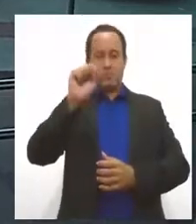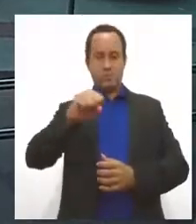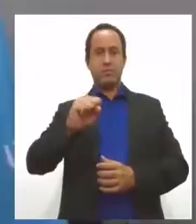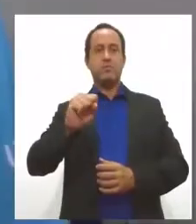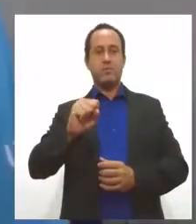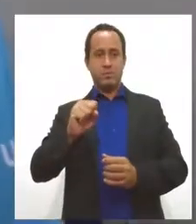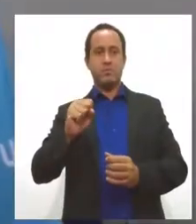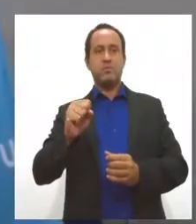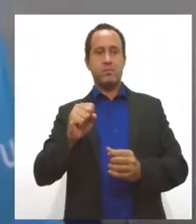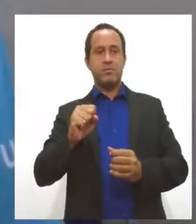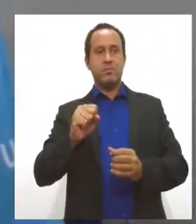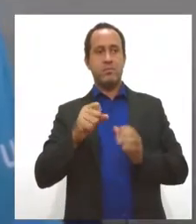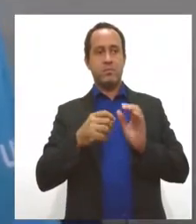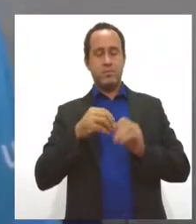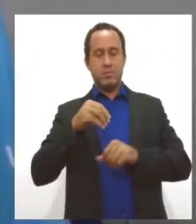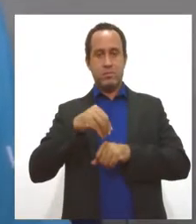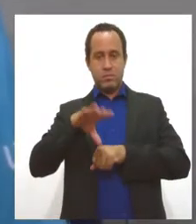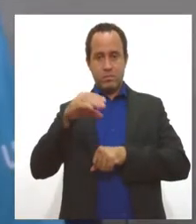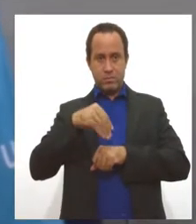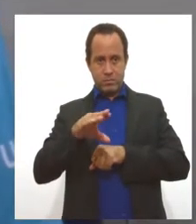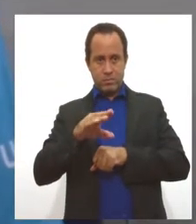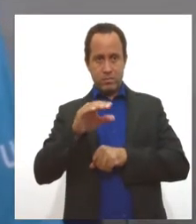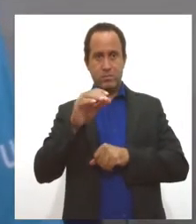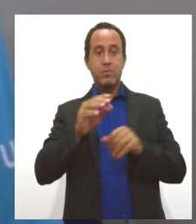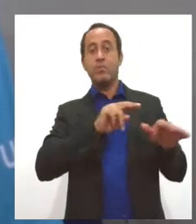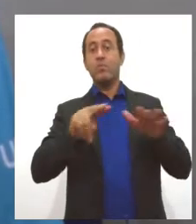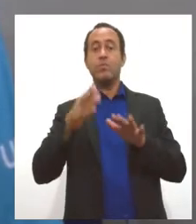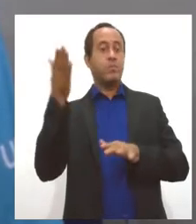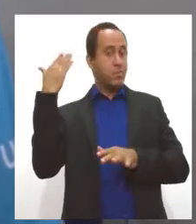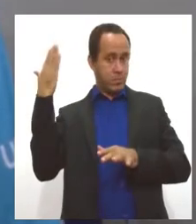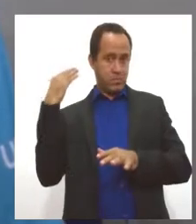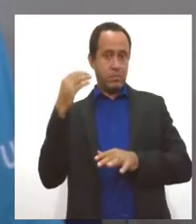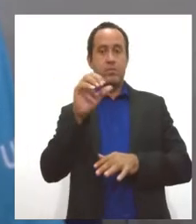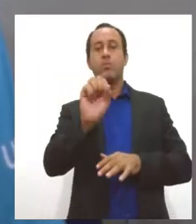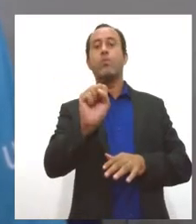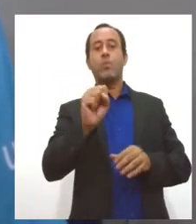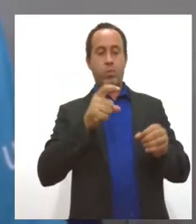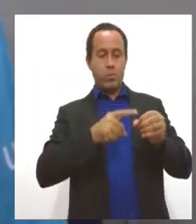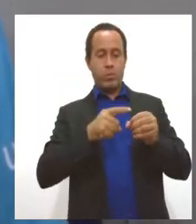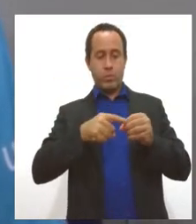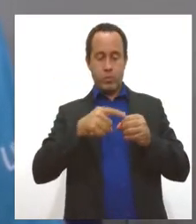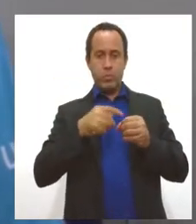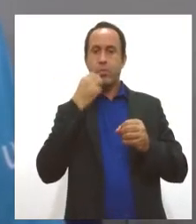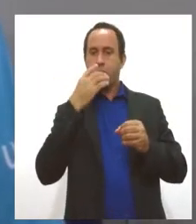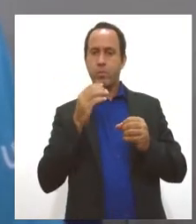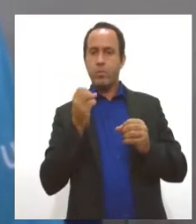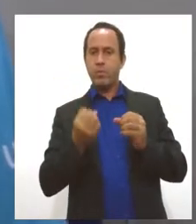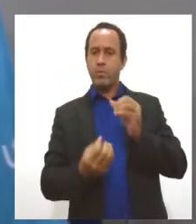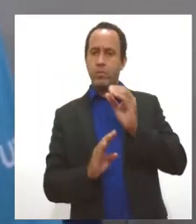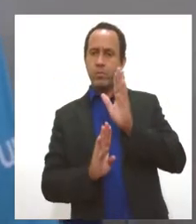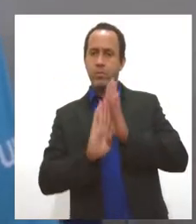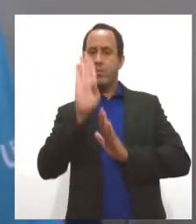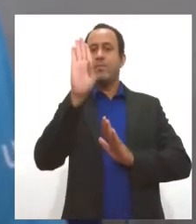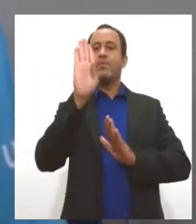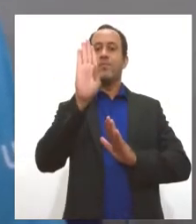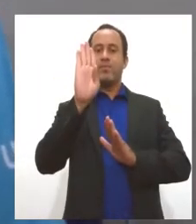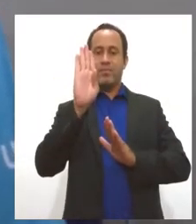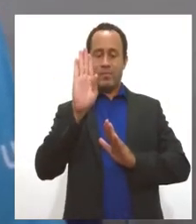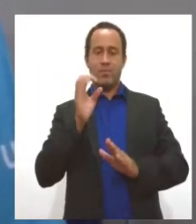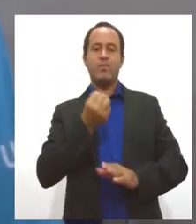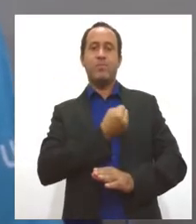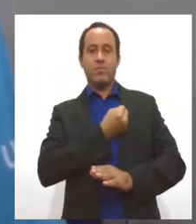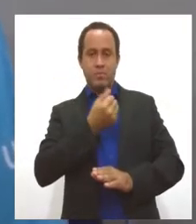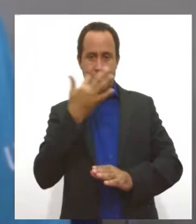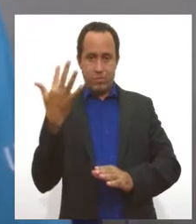passada foram 8 municípios. A gente está muito contente que o número aumentou de uma edição para outra e